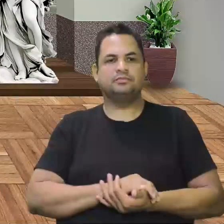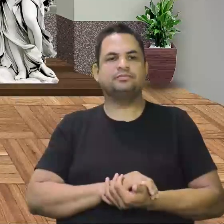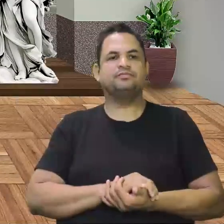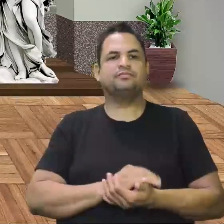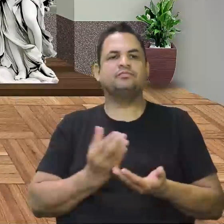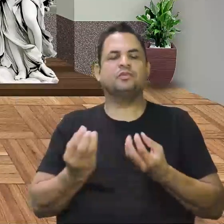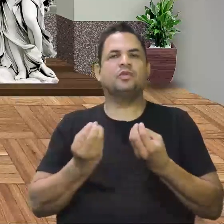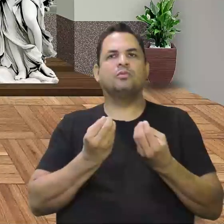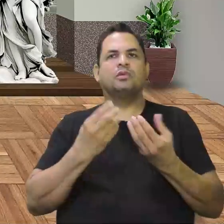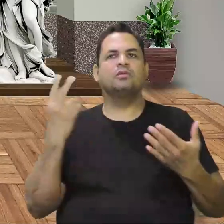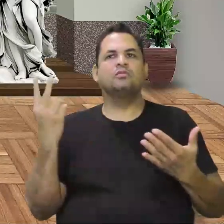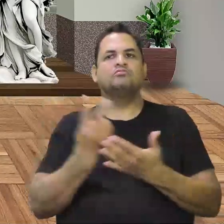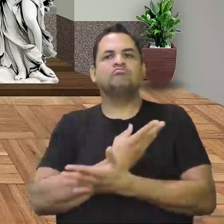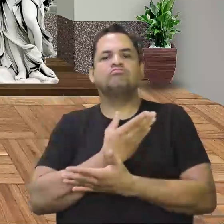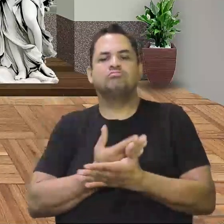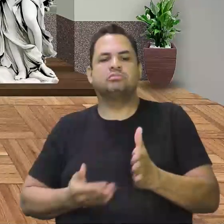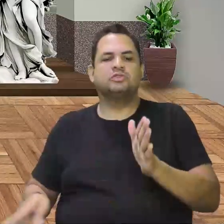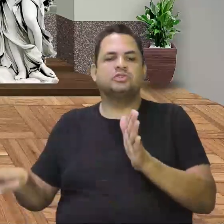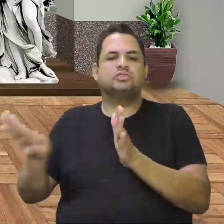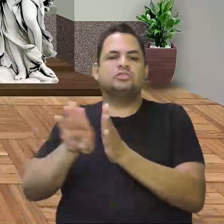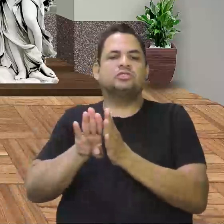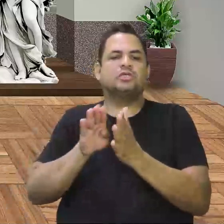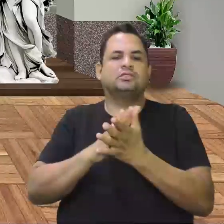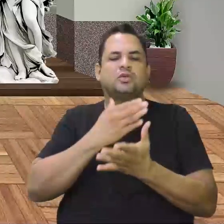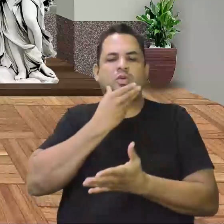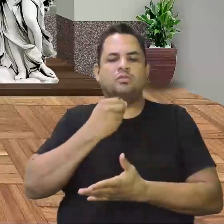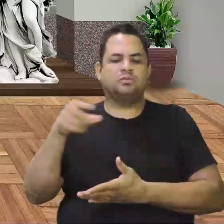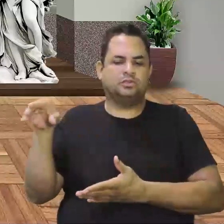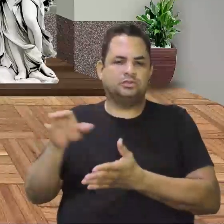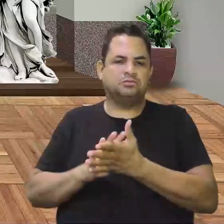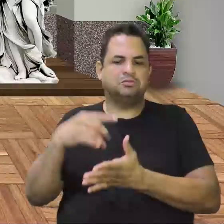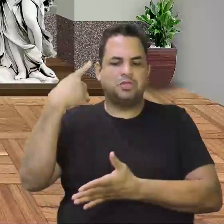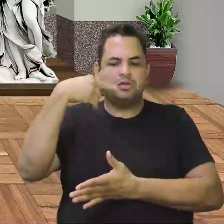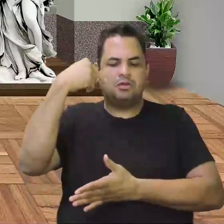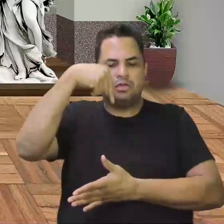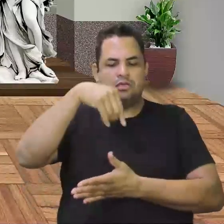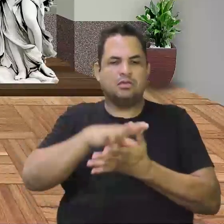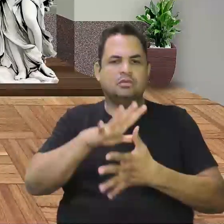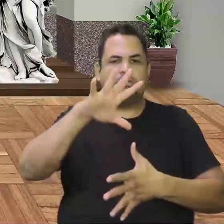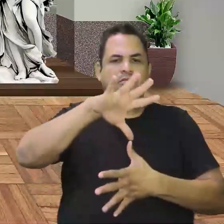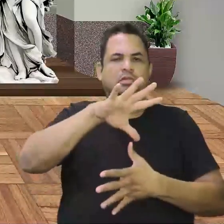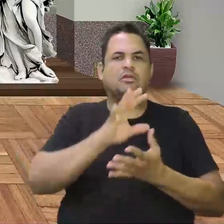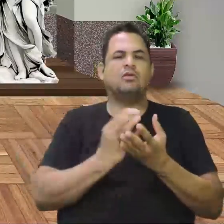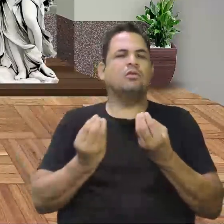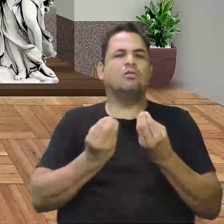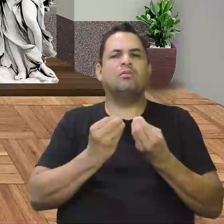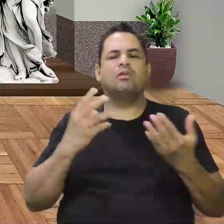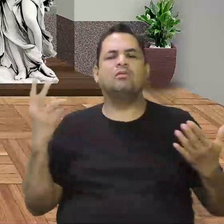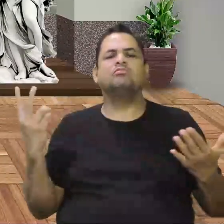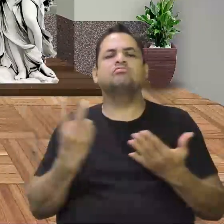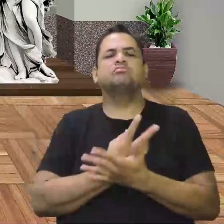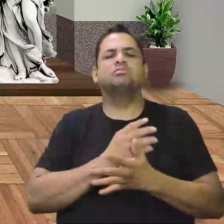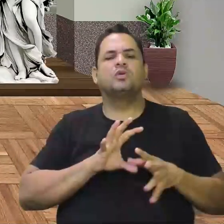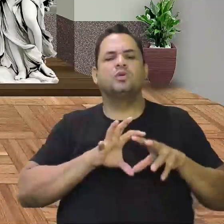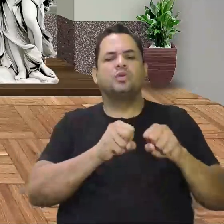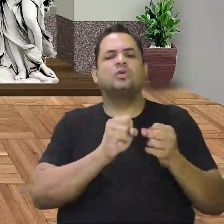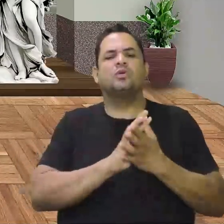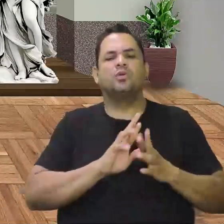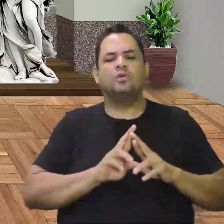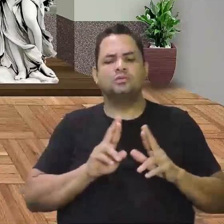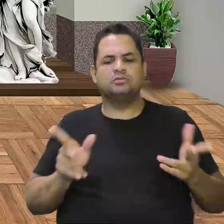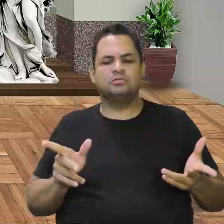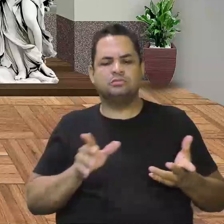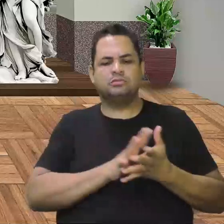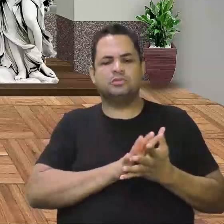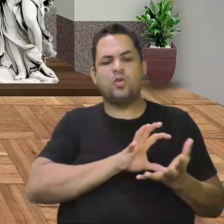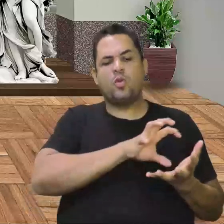Como foi essa chegada dos espanhóis aqui na América? Como eles conquistaram? Qual é a diferença do processo de colonização